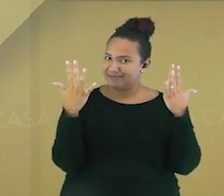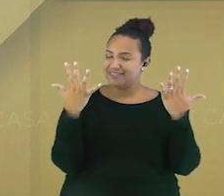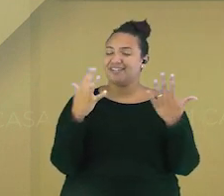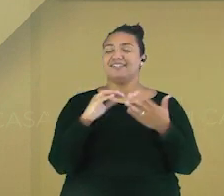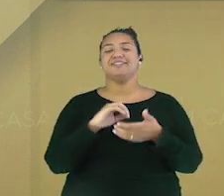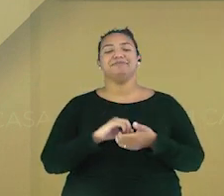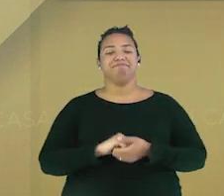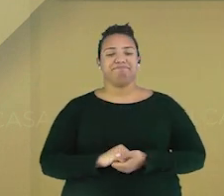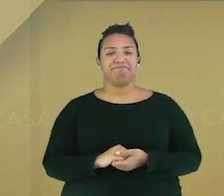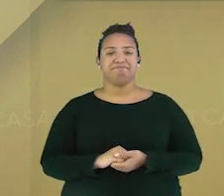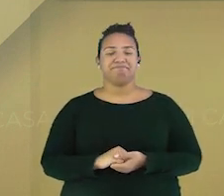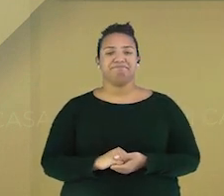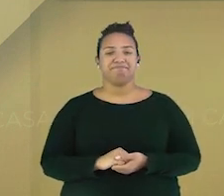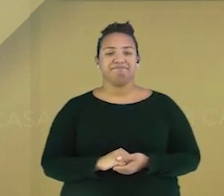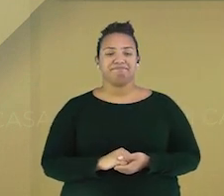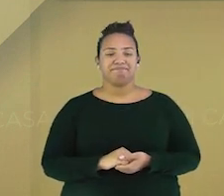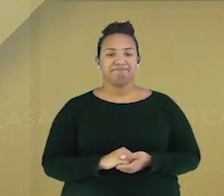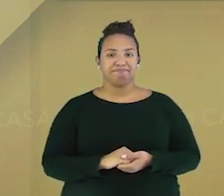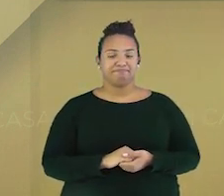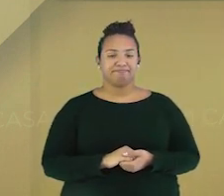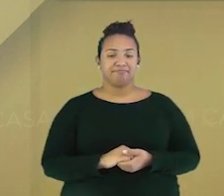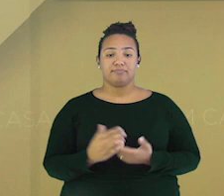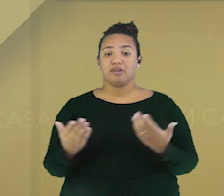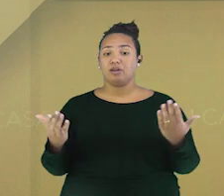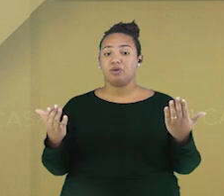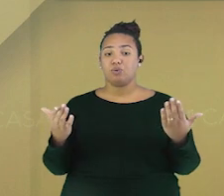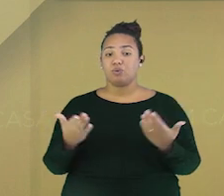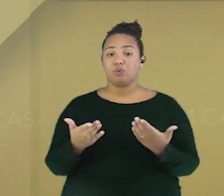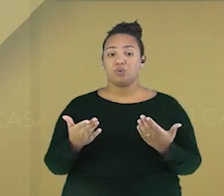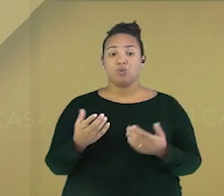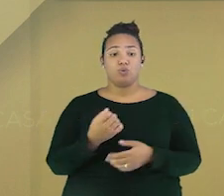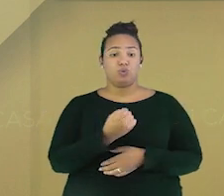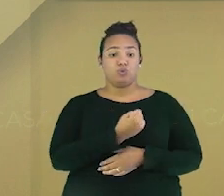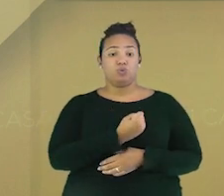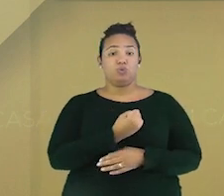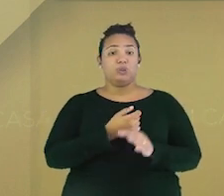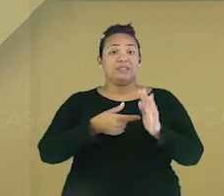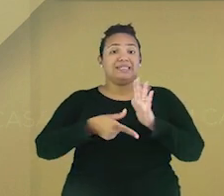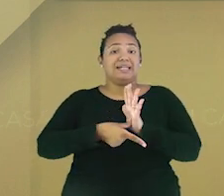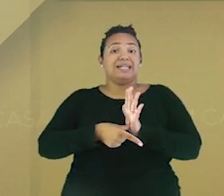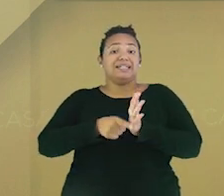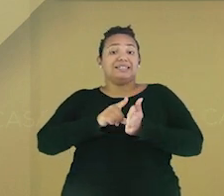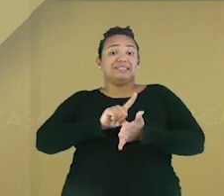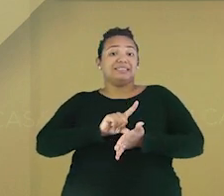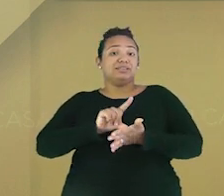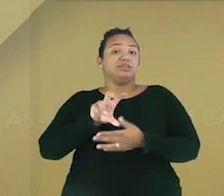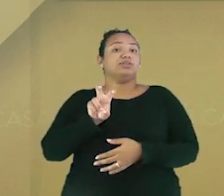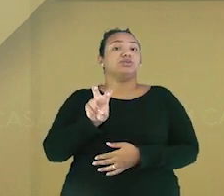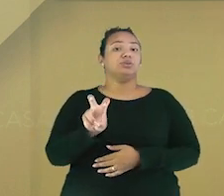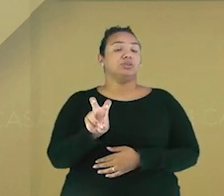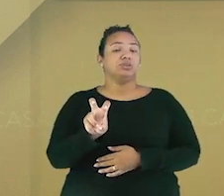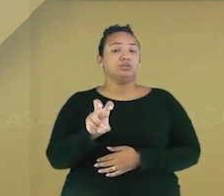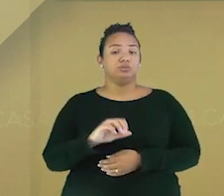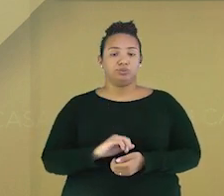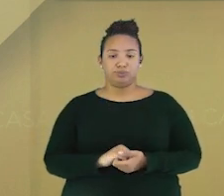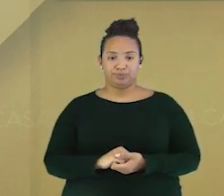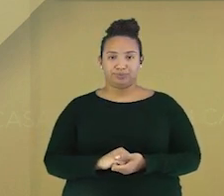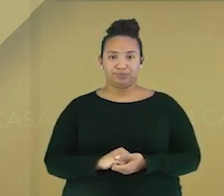acertou. Agora, qual é o número que é o antecessor do 5? Aquele que vem antes.